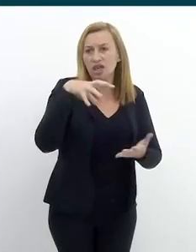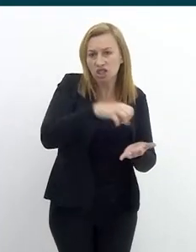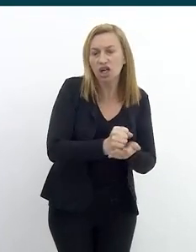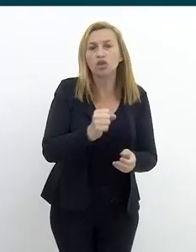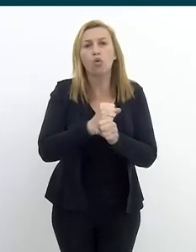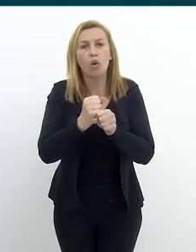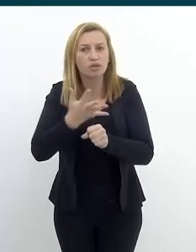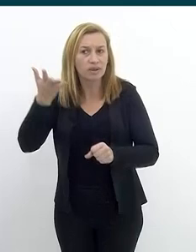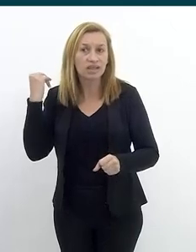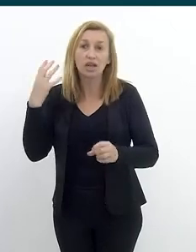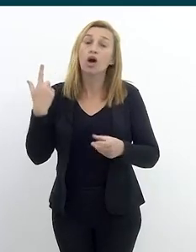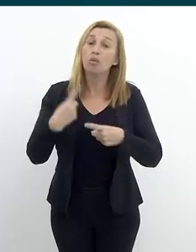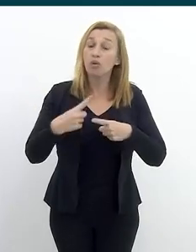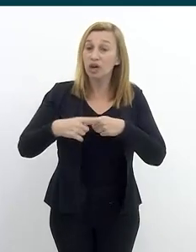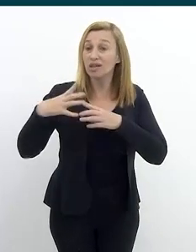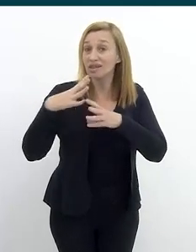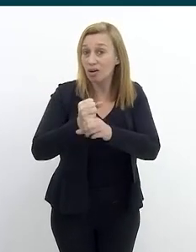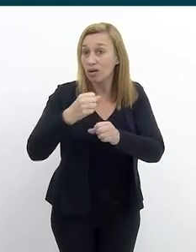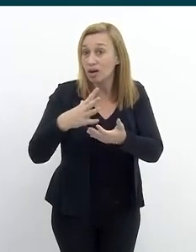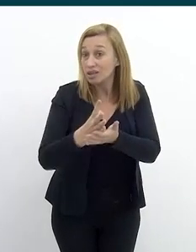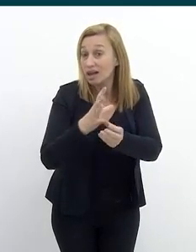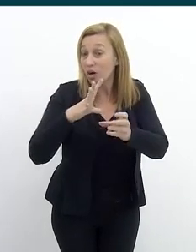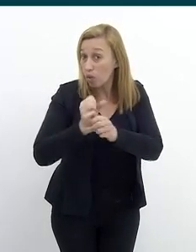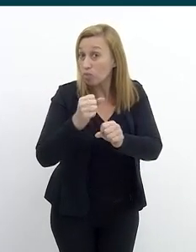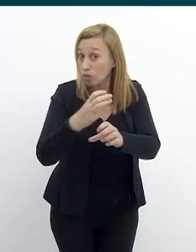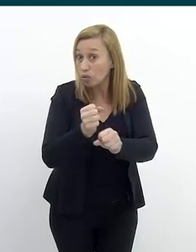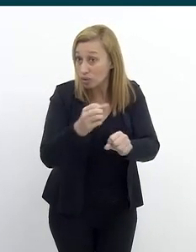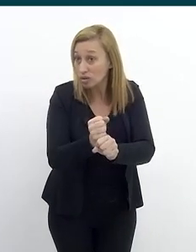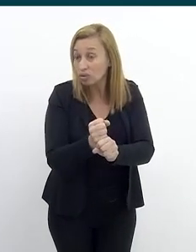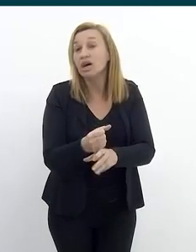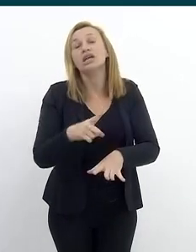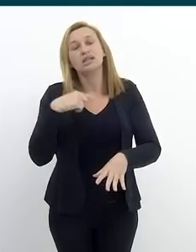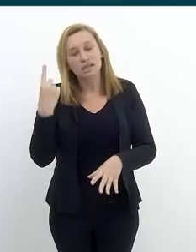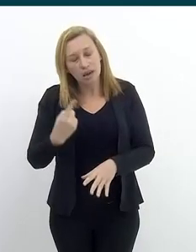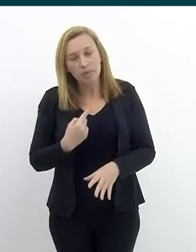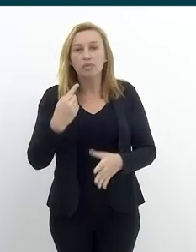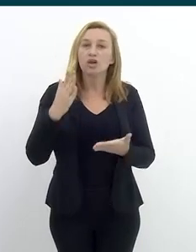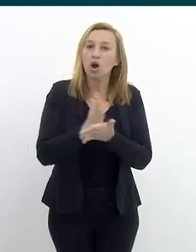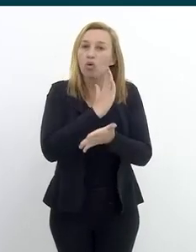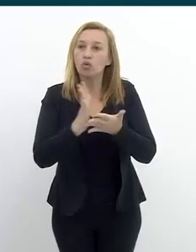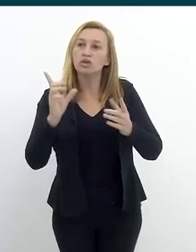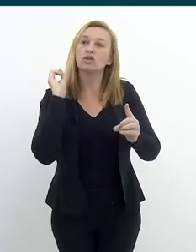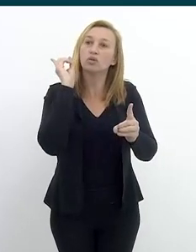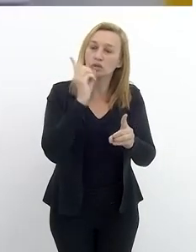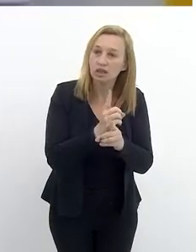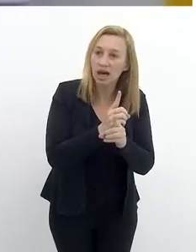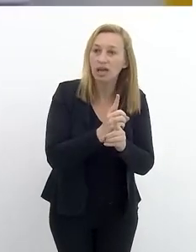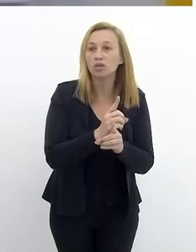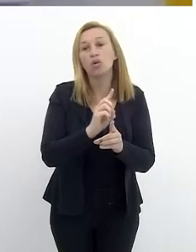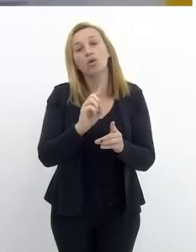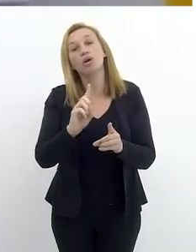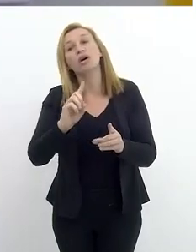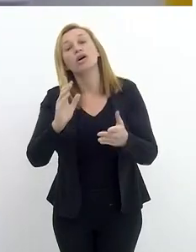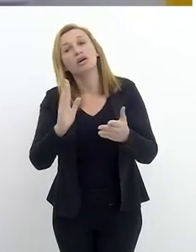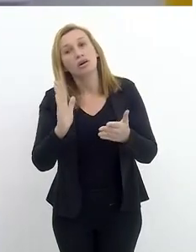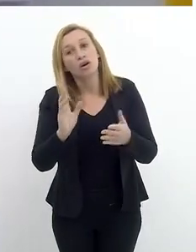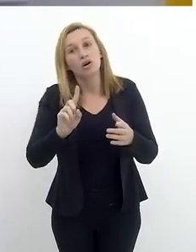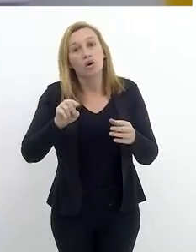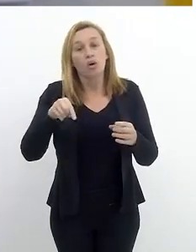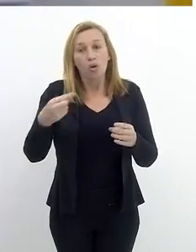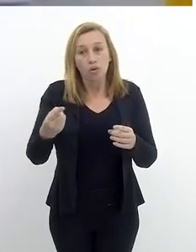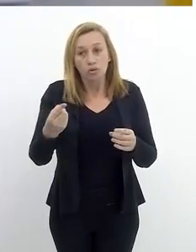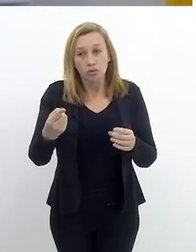passado, porque se acumula, né? Muitas, a gente sabe, são encontradas, muitos desaparecimentos são esclarecidos, mas muitos